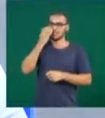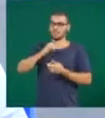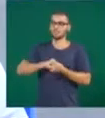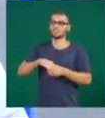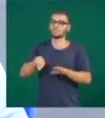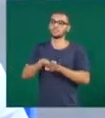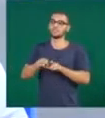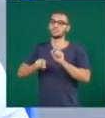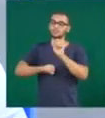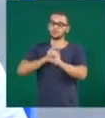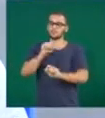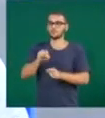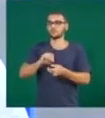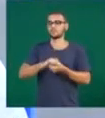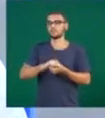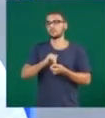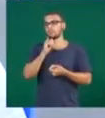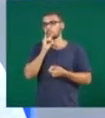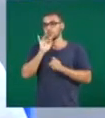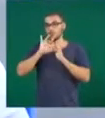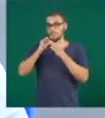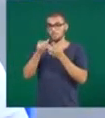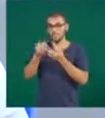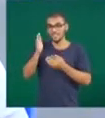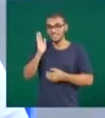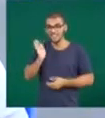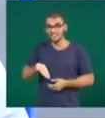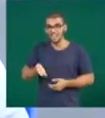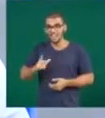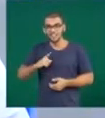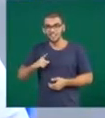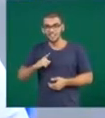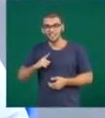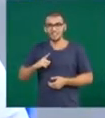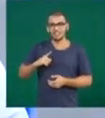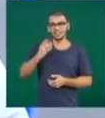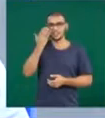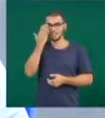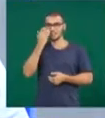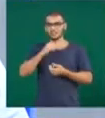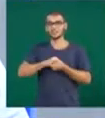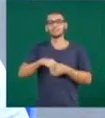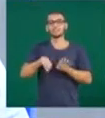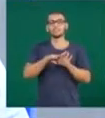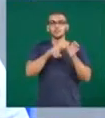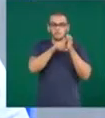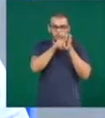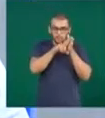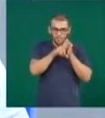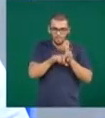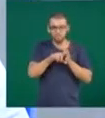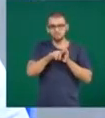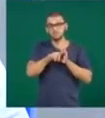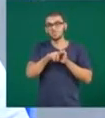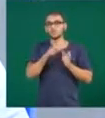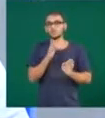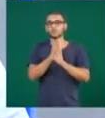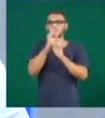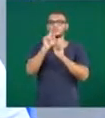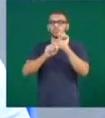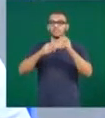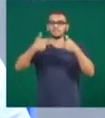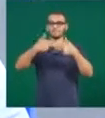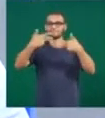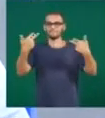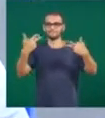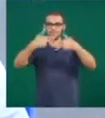risco são a história familiar positiva. E existem alguns estudos mostrando que a etnia negra